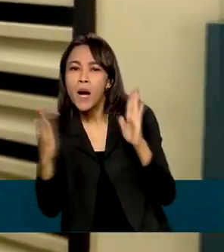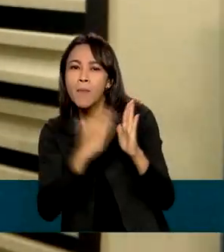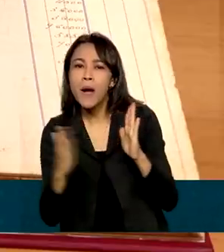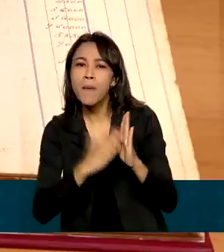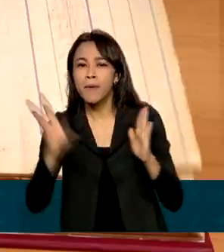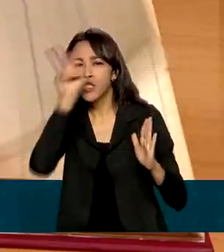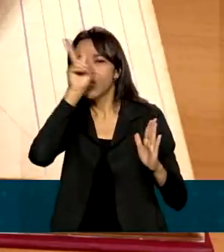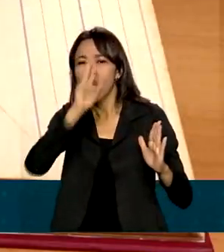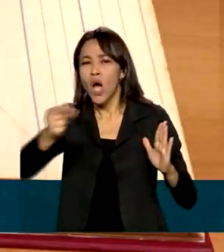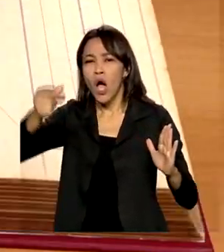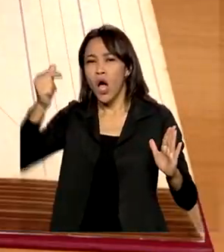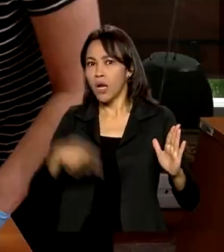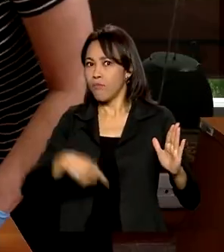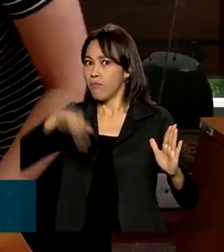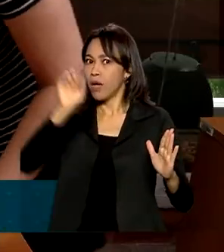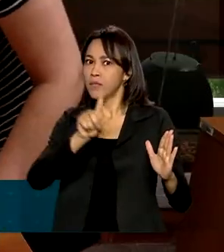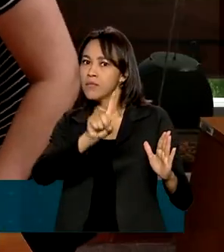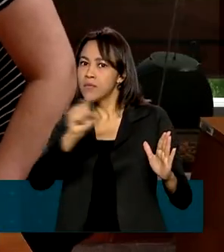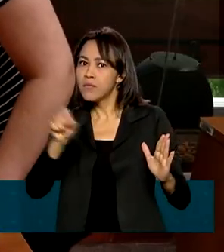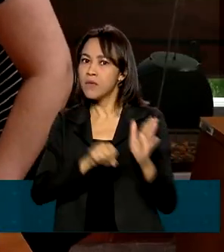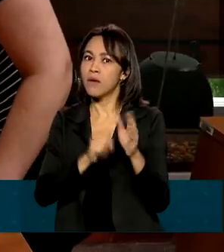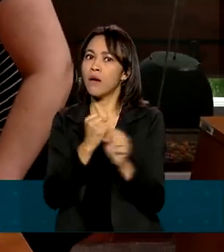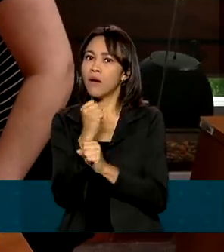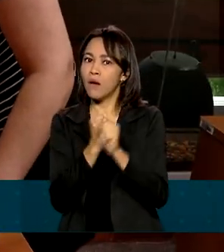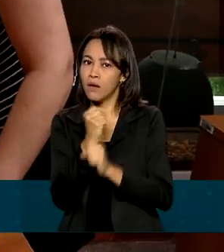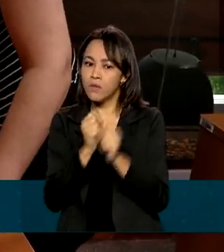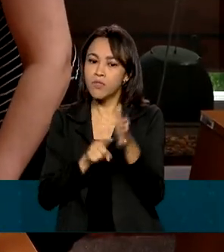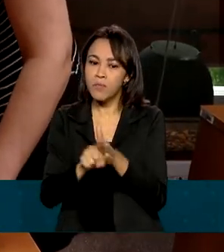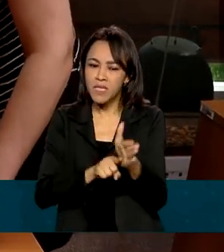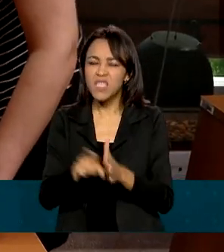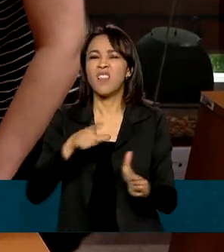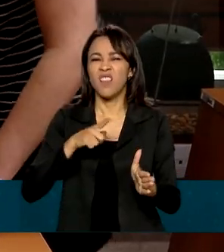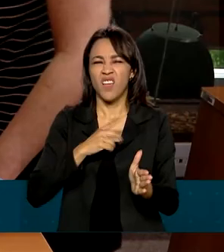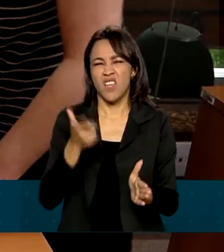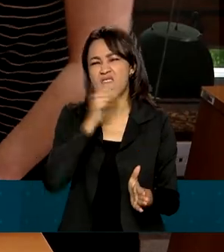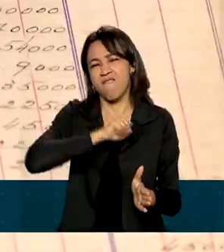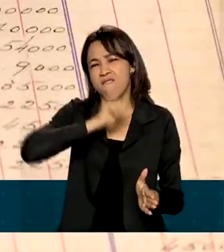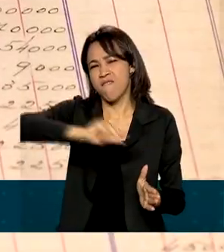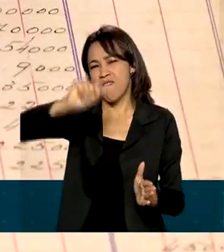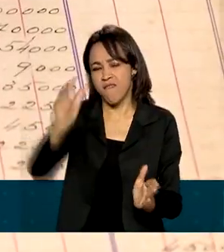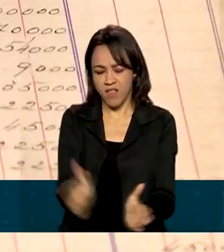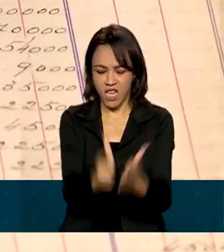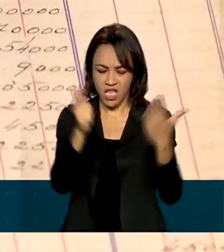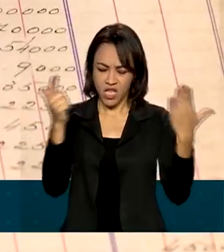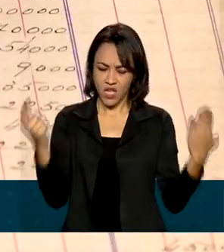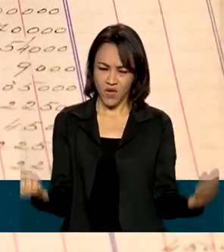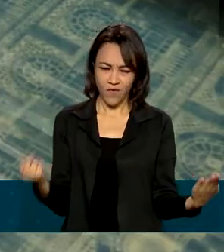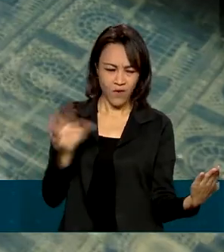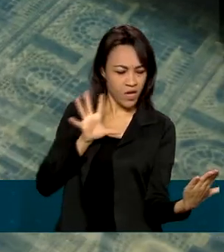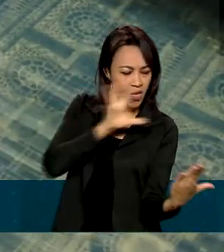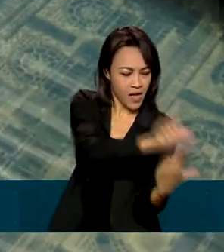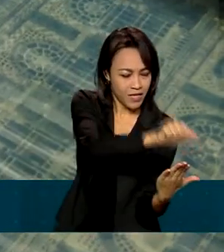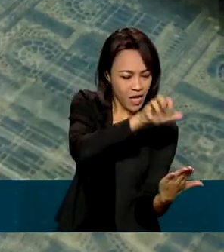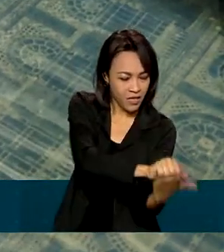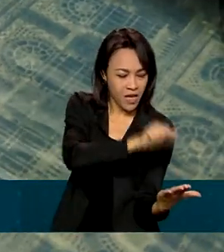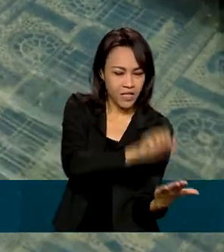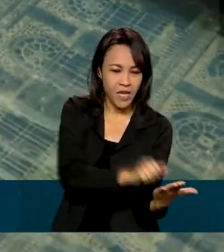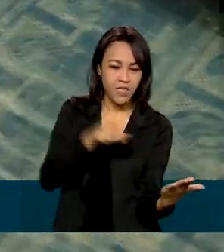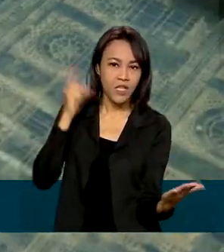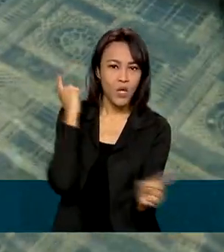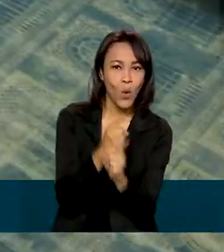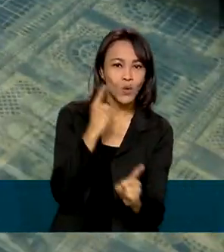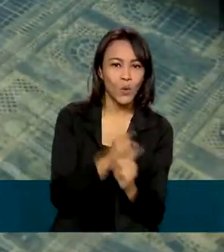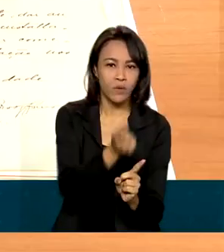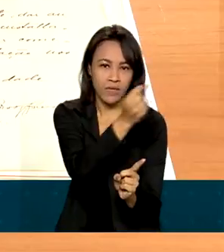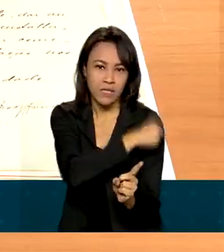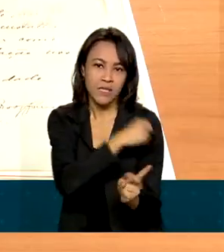acervo com mais de 100 anos de pesquisas, estão antigos livros que registravam a produção de vacinas, plantas da construção